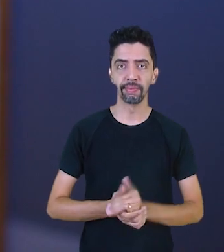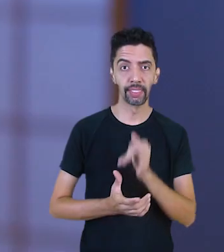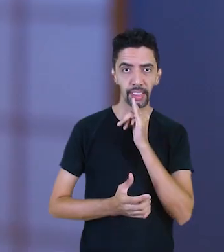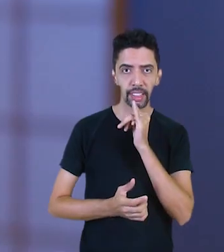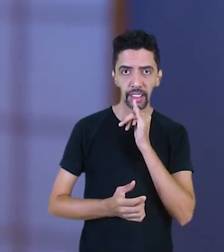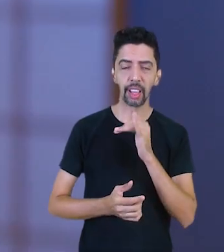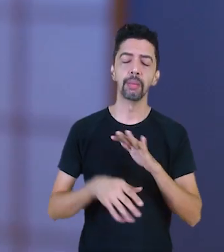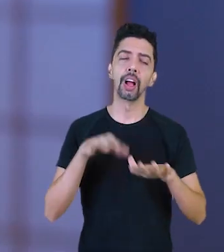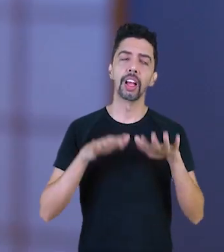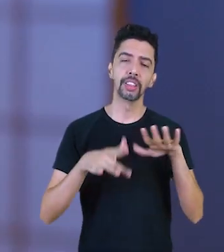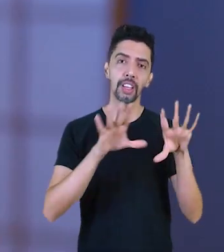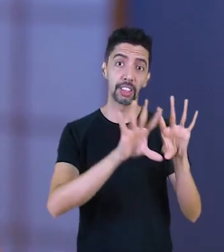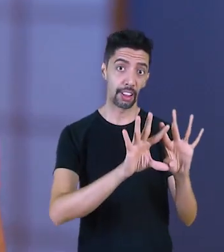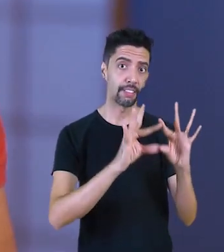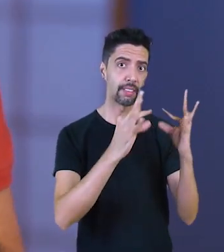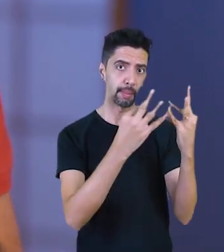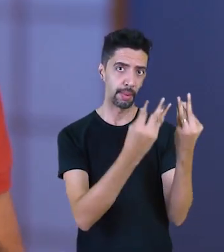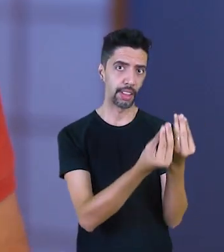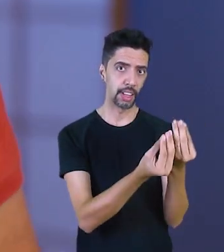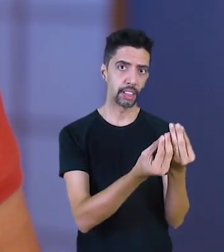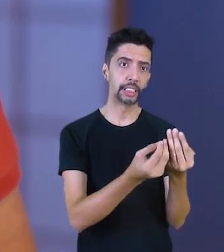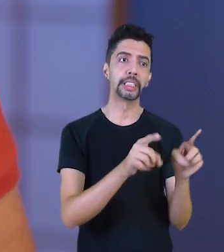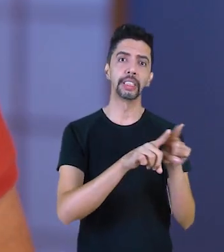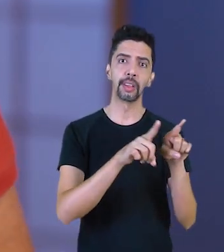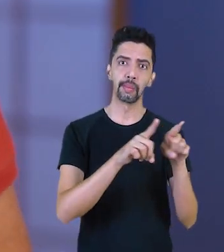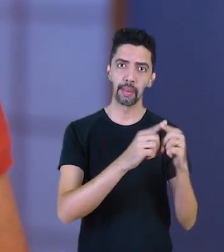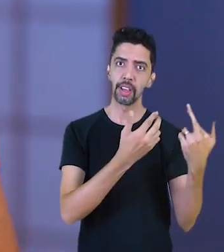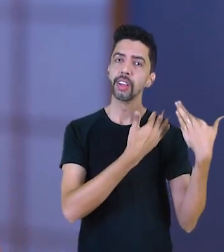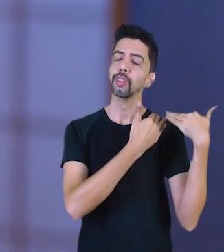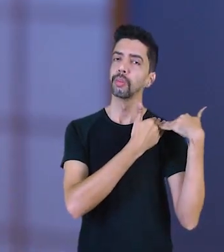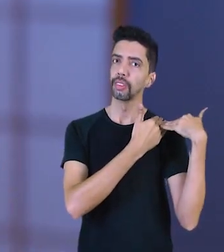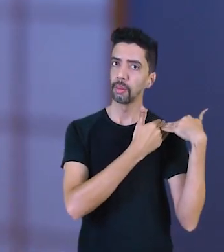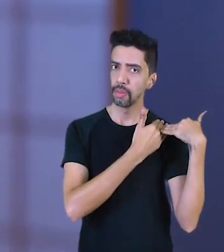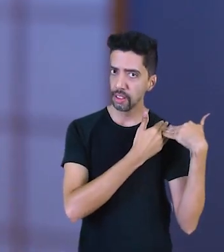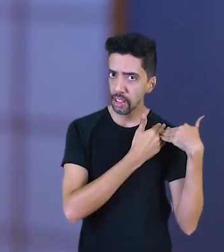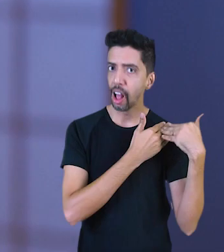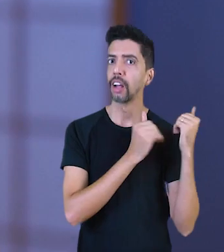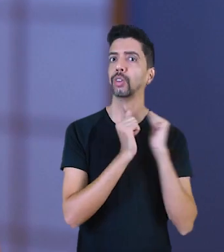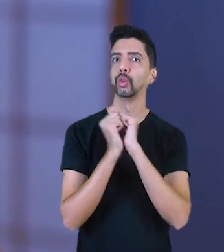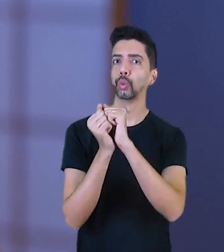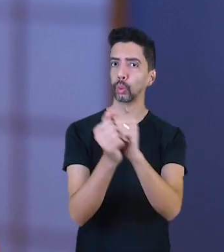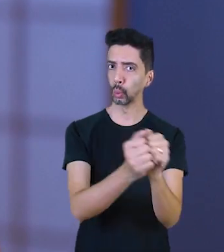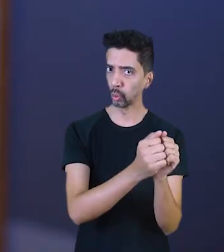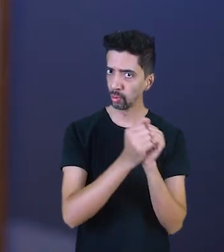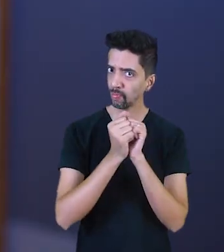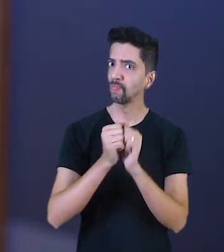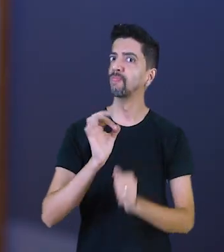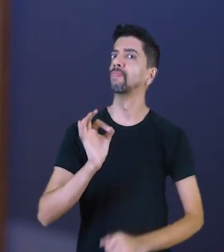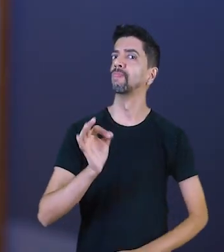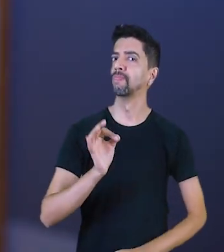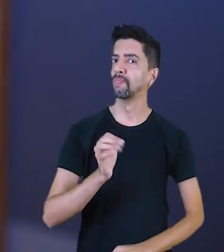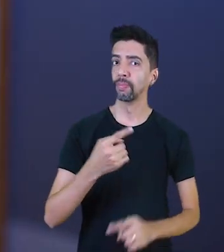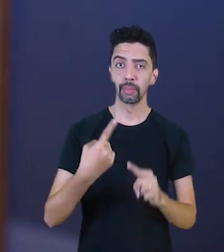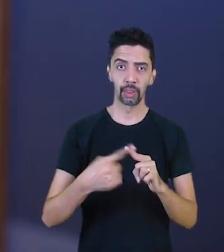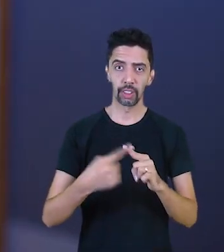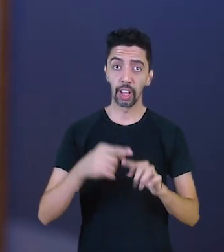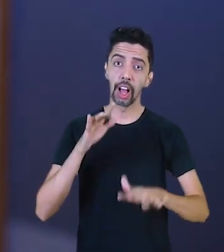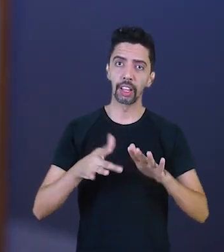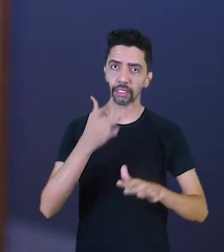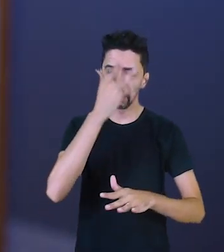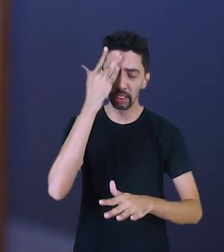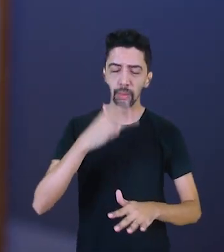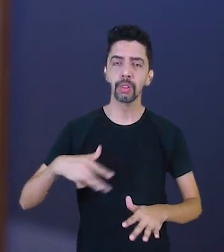dinheiro? A família geralmente tem uma grande responsabilidade dentro desse cenário. Por quê? Nós, provedores,